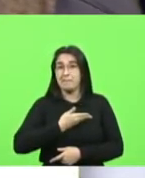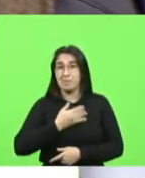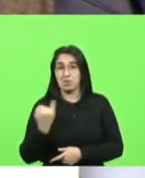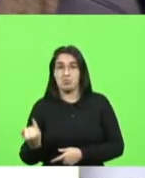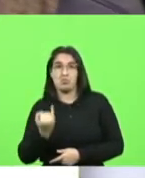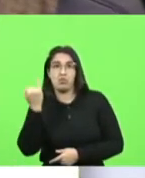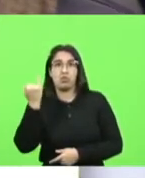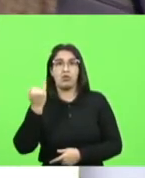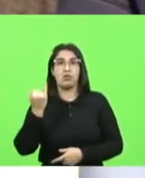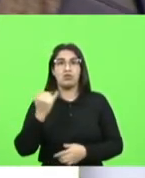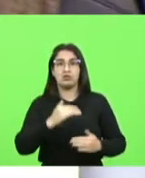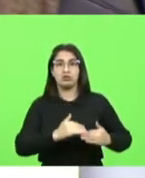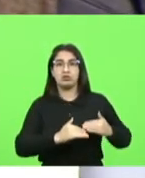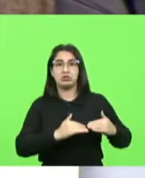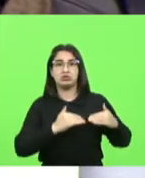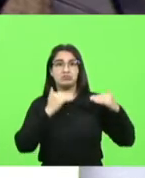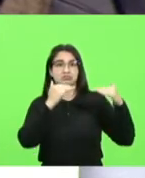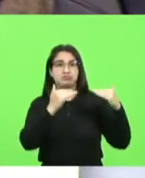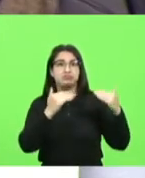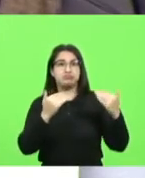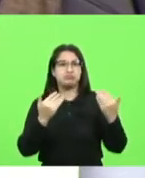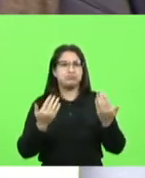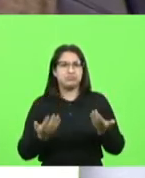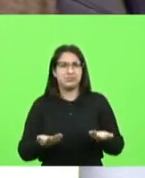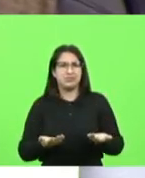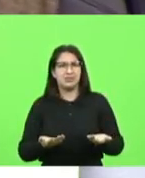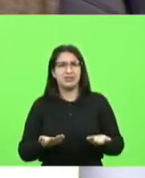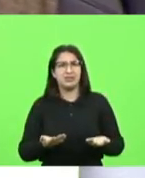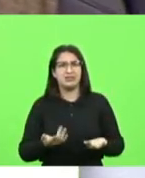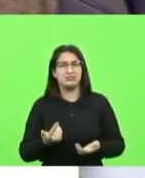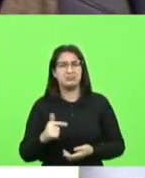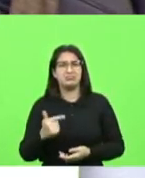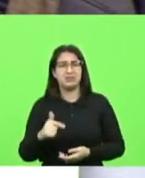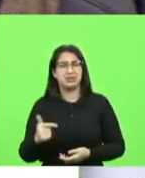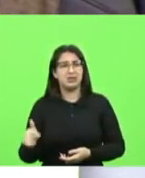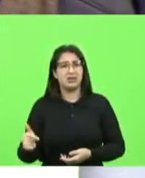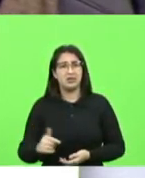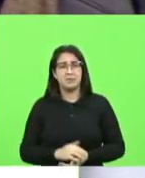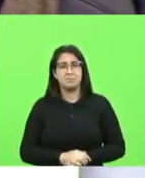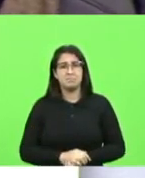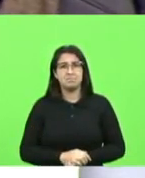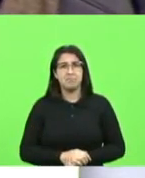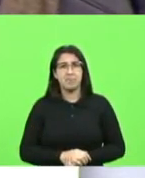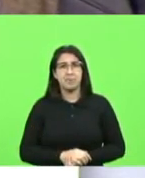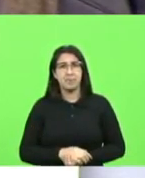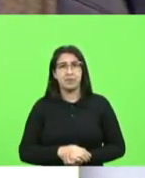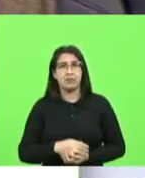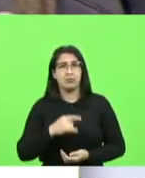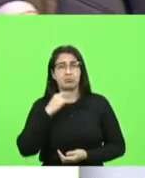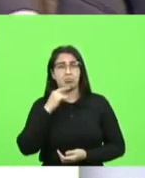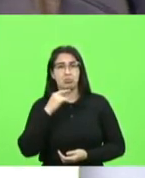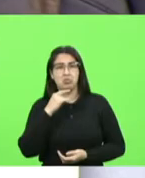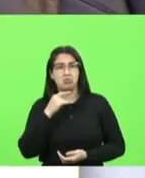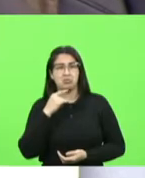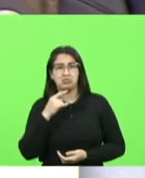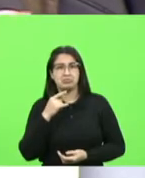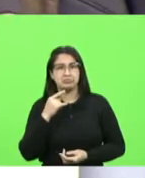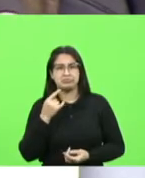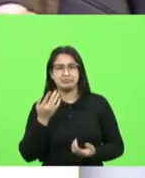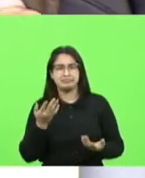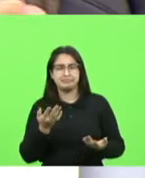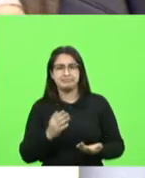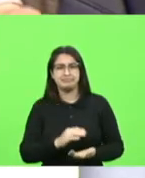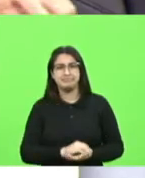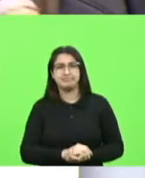poder conseguir esse diálogo com secretarias para conseguir esses presentes eu realmente não vejo sentido nenhum nós vamos tirar